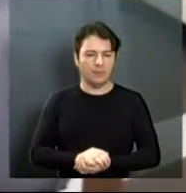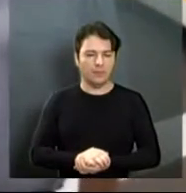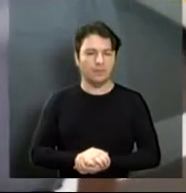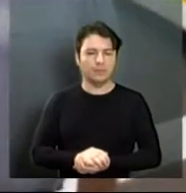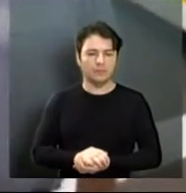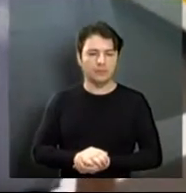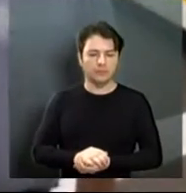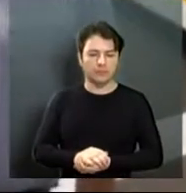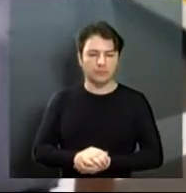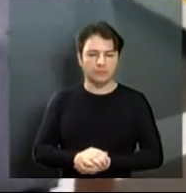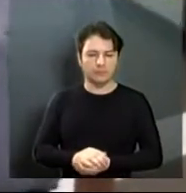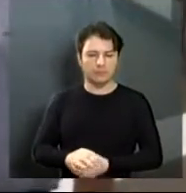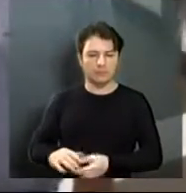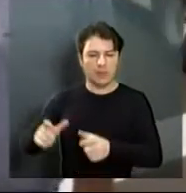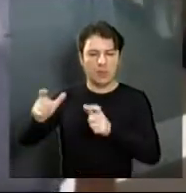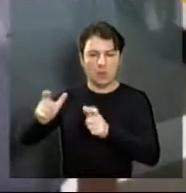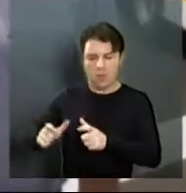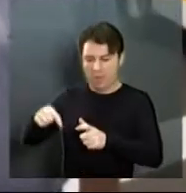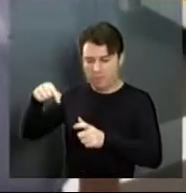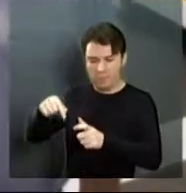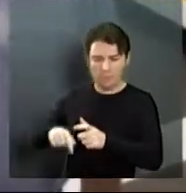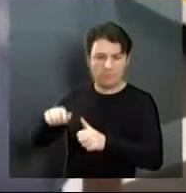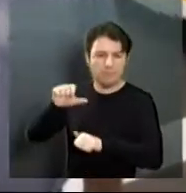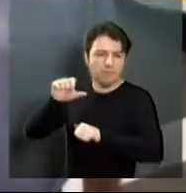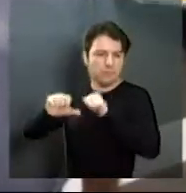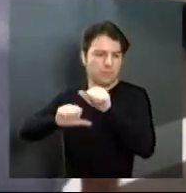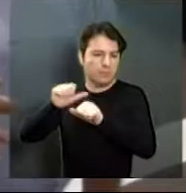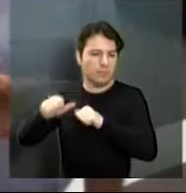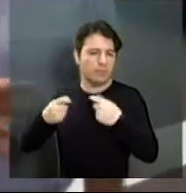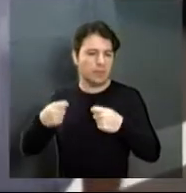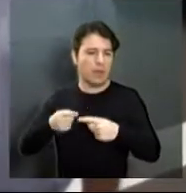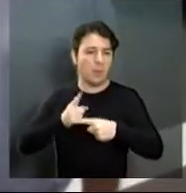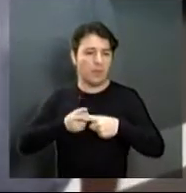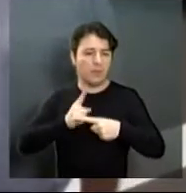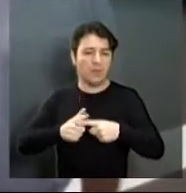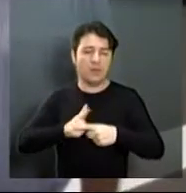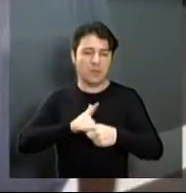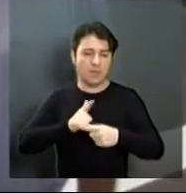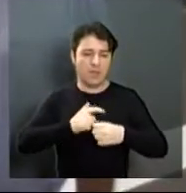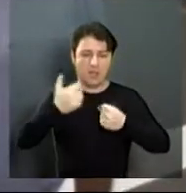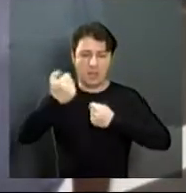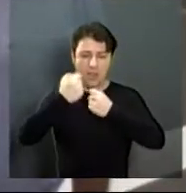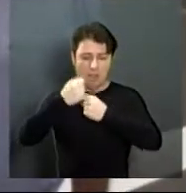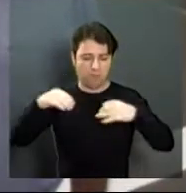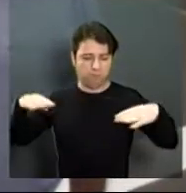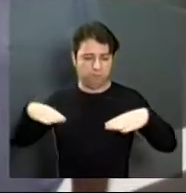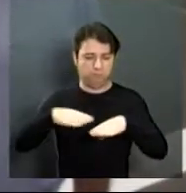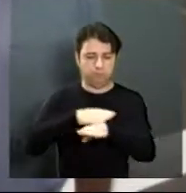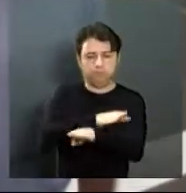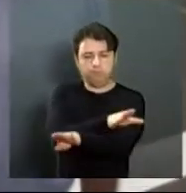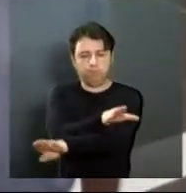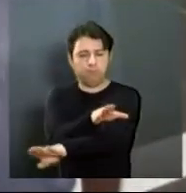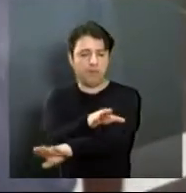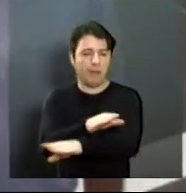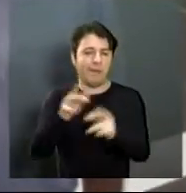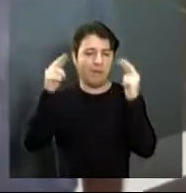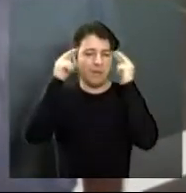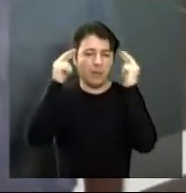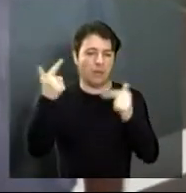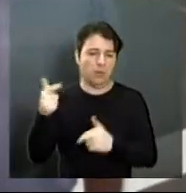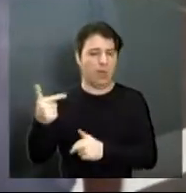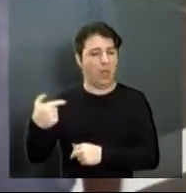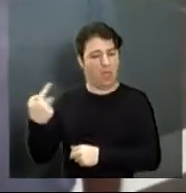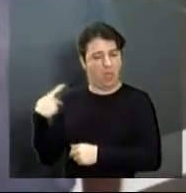no local. E aqui, como vocês podem estar vendo, é um entra e sai aqui, ninguém respeita ninguém aqui. E